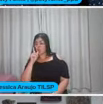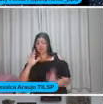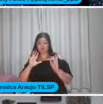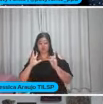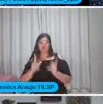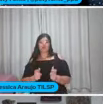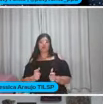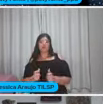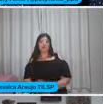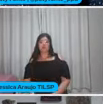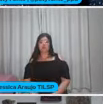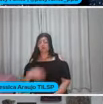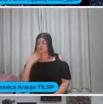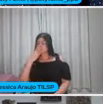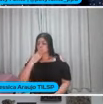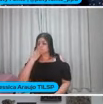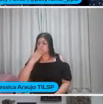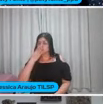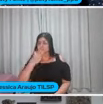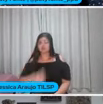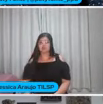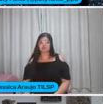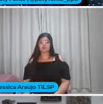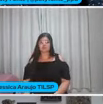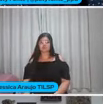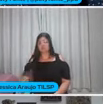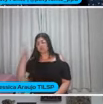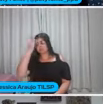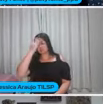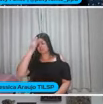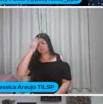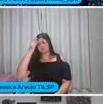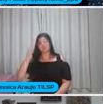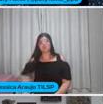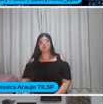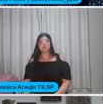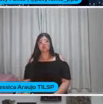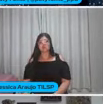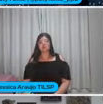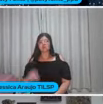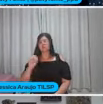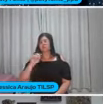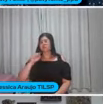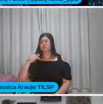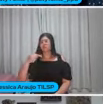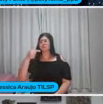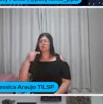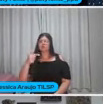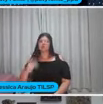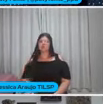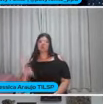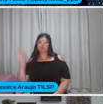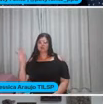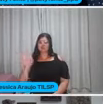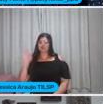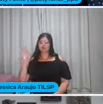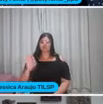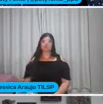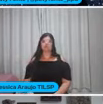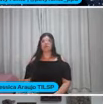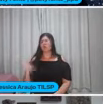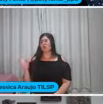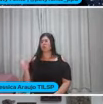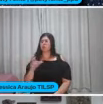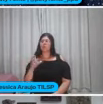Doce No estado líquido A gente já sabe Que é 0,02% Então esse negócio Que a água se renova